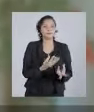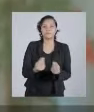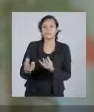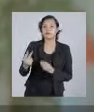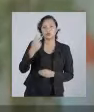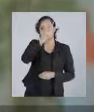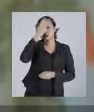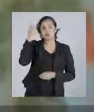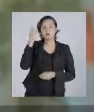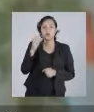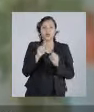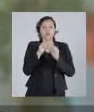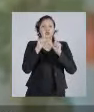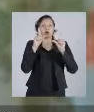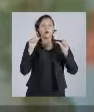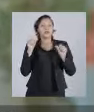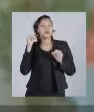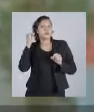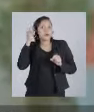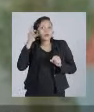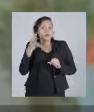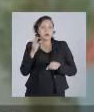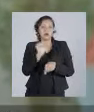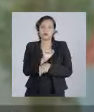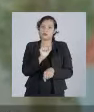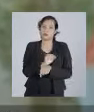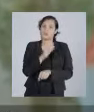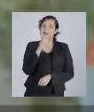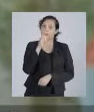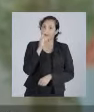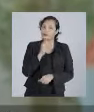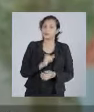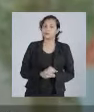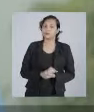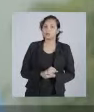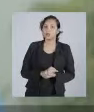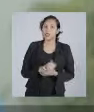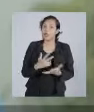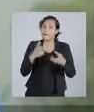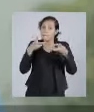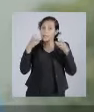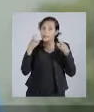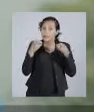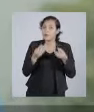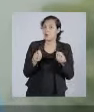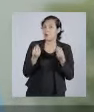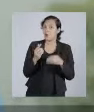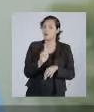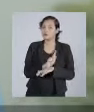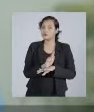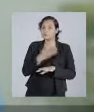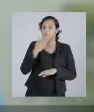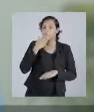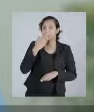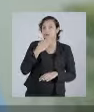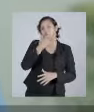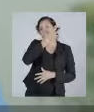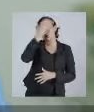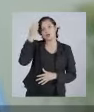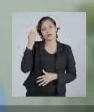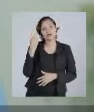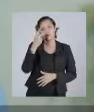Manaus. Acordar de madrugada para parar a água do jeito que dá. É aí que a gente percebe o quanto a gestão do Arthur